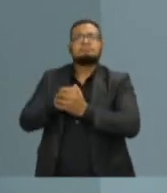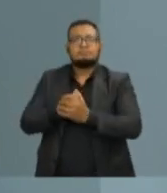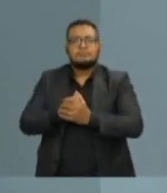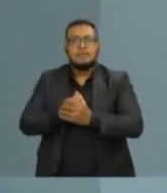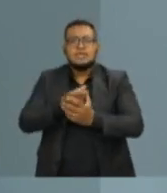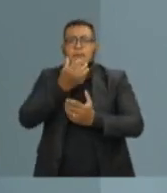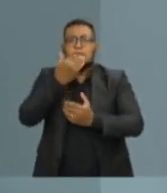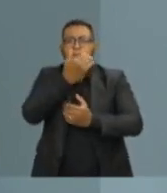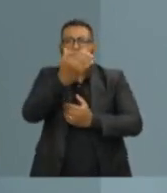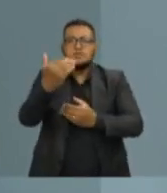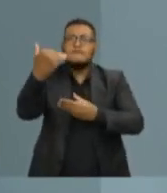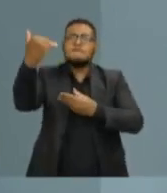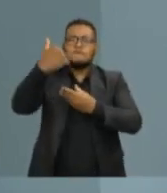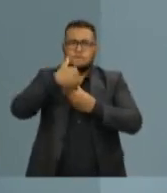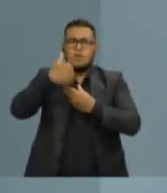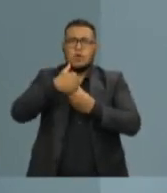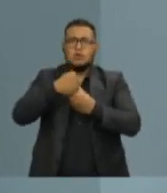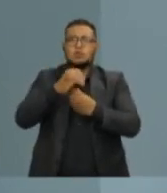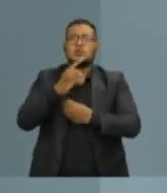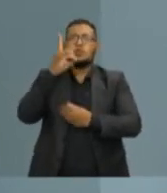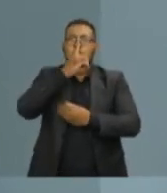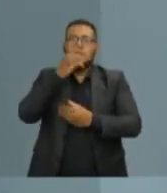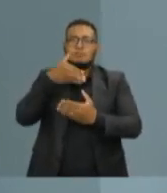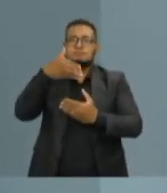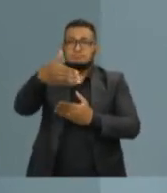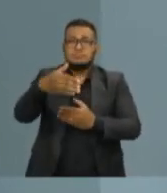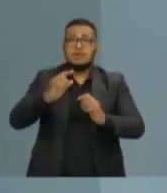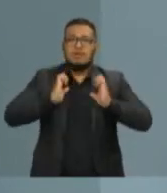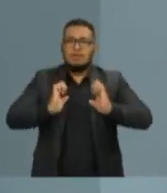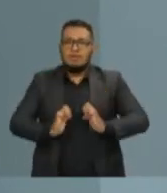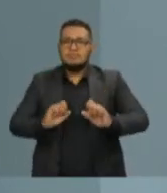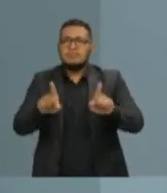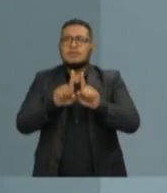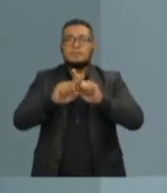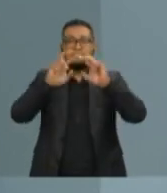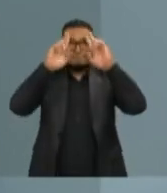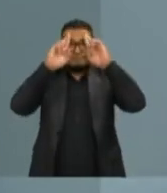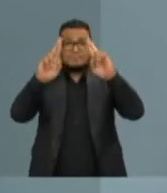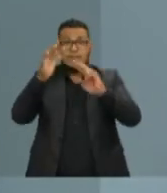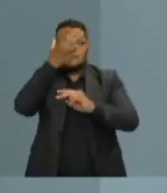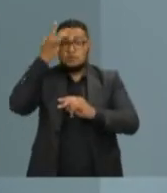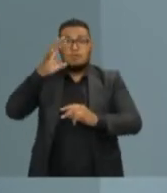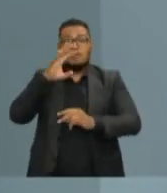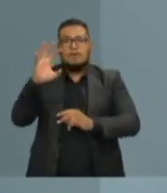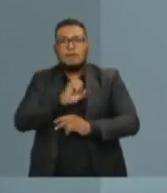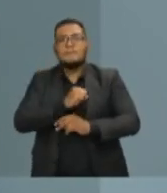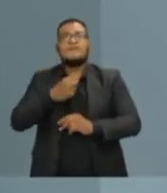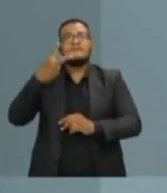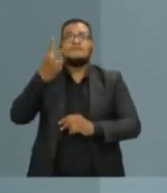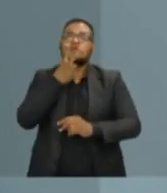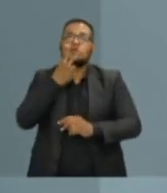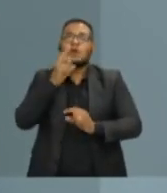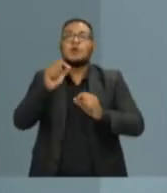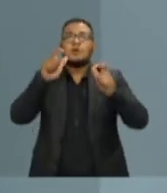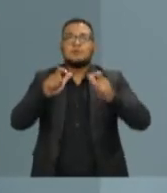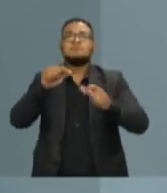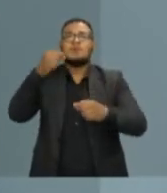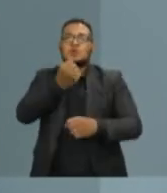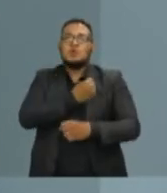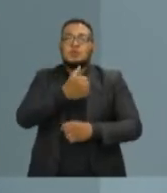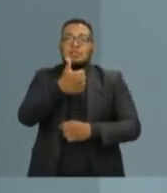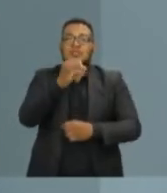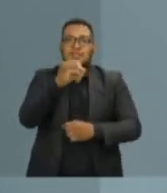voto no domingo, por ética, por responsabilidade, por quem ama Vitória. Delegado Pasolini 10, o seu